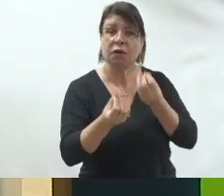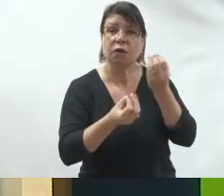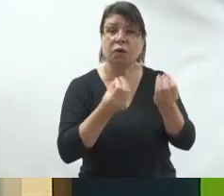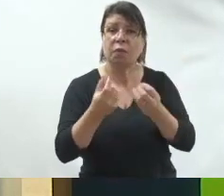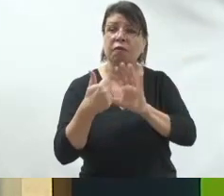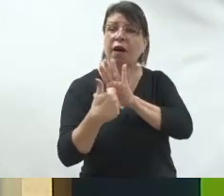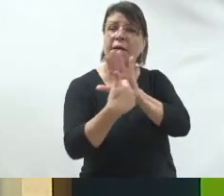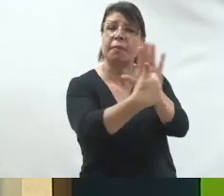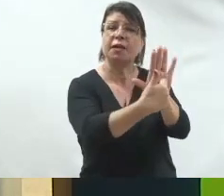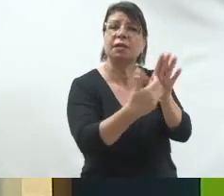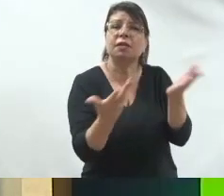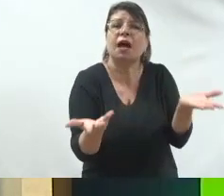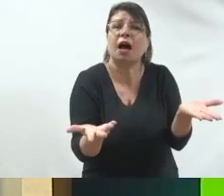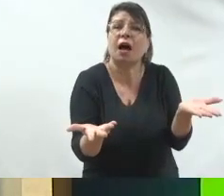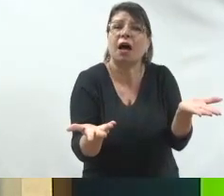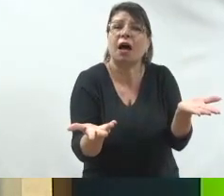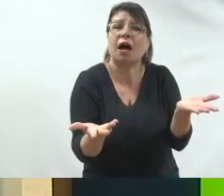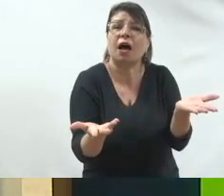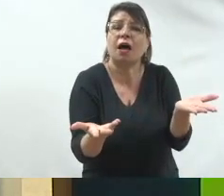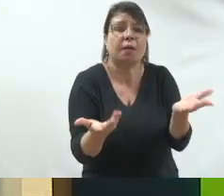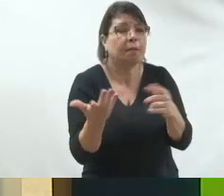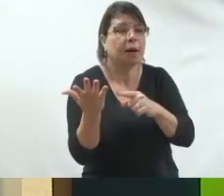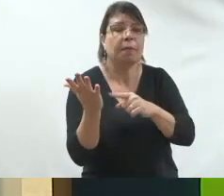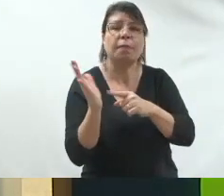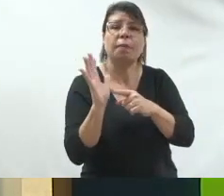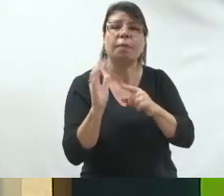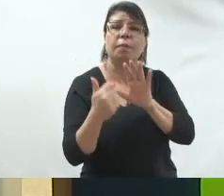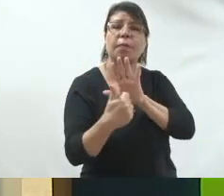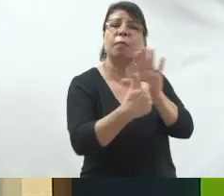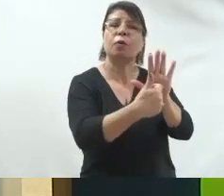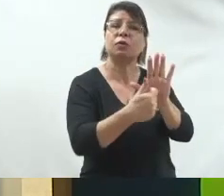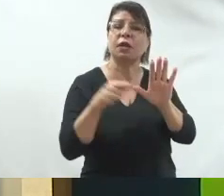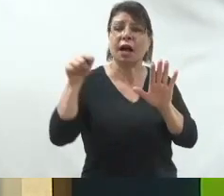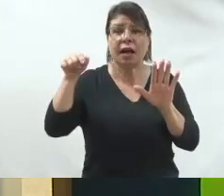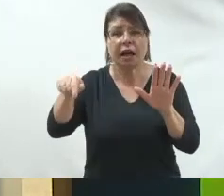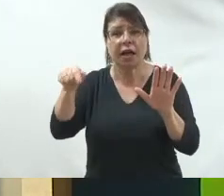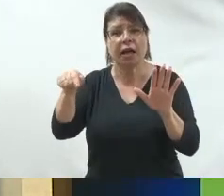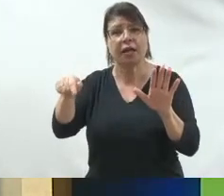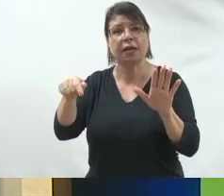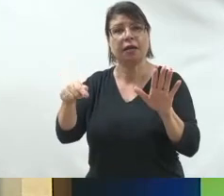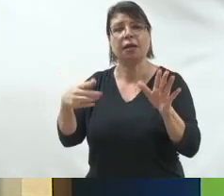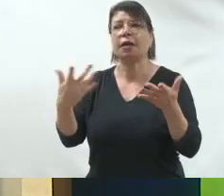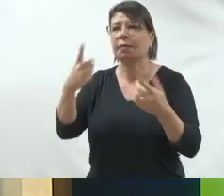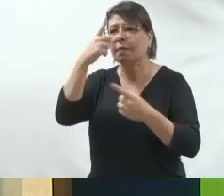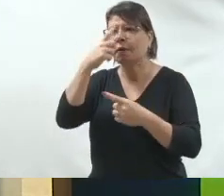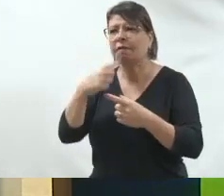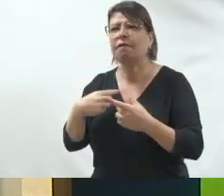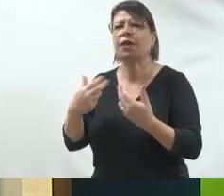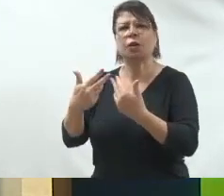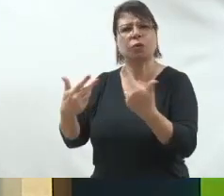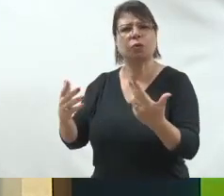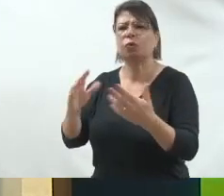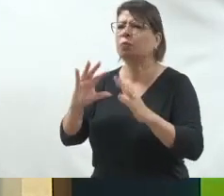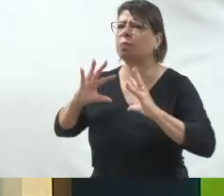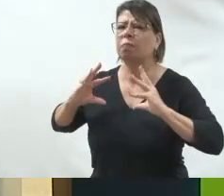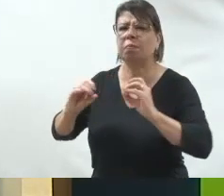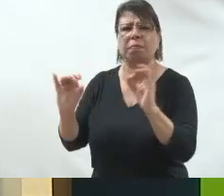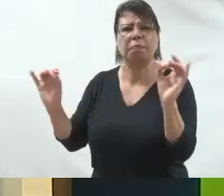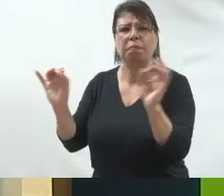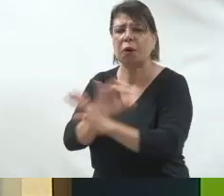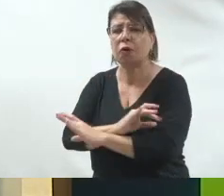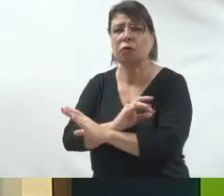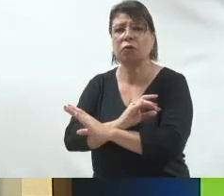apresentar uma campanha viável para que você possa fazer com que esse candidato muito bem desenhado, muito bem parametrizado, muito bem arrumado,